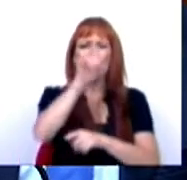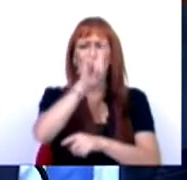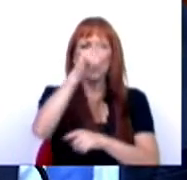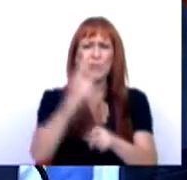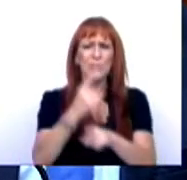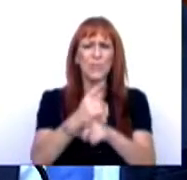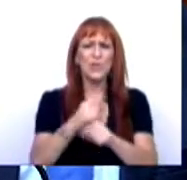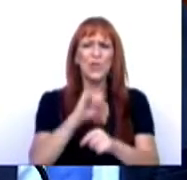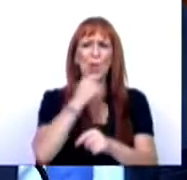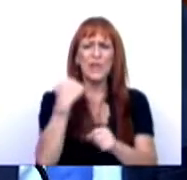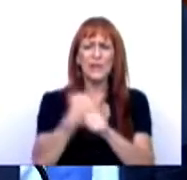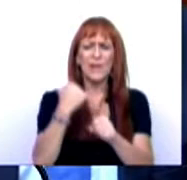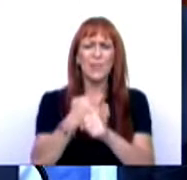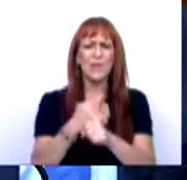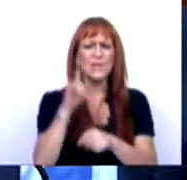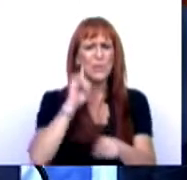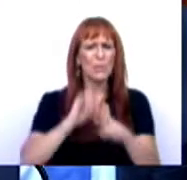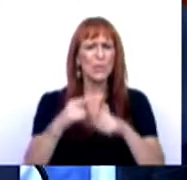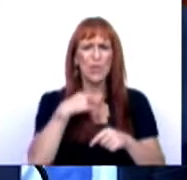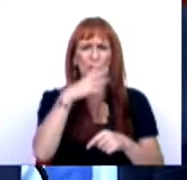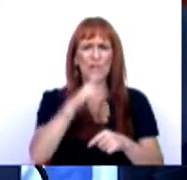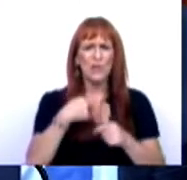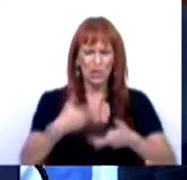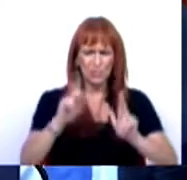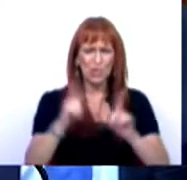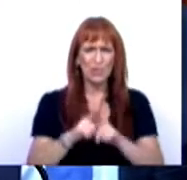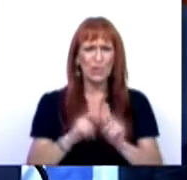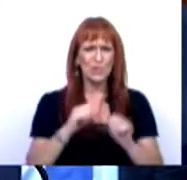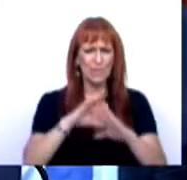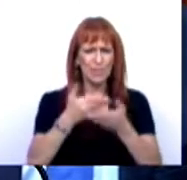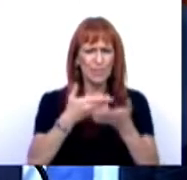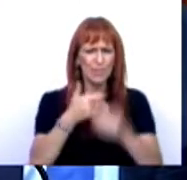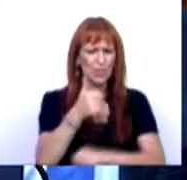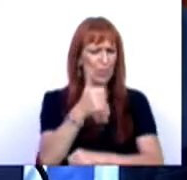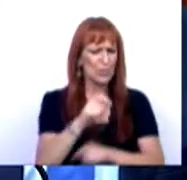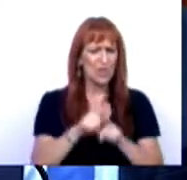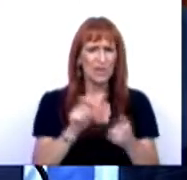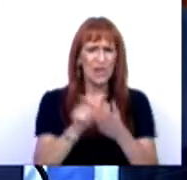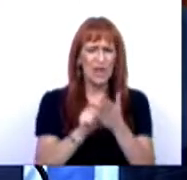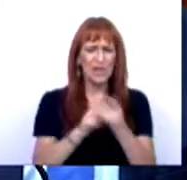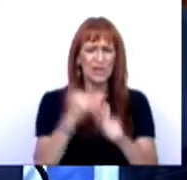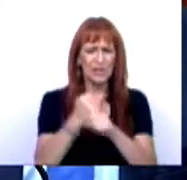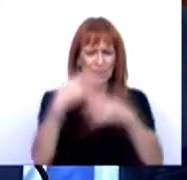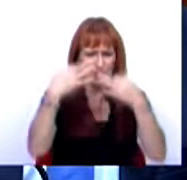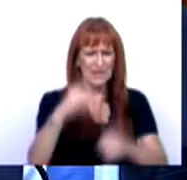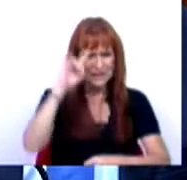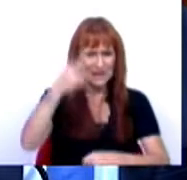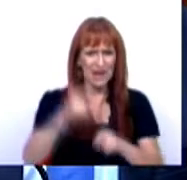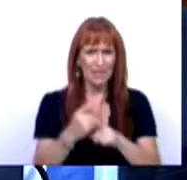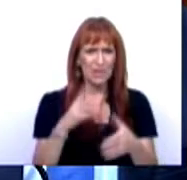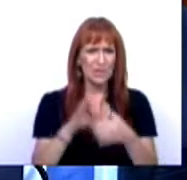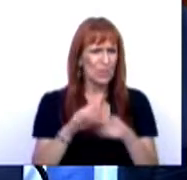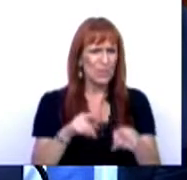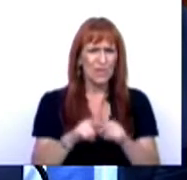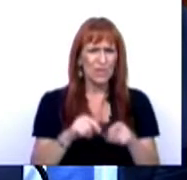colocou ainda sobre o Código de Trabalho, Sr. Deputado, queria dizer que estamos disponíveis para dialogar com o Bloco no âmbito da Agenda do Trabalho Digno, mas como sabe as questões do Código de